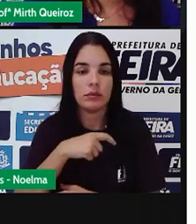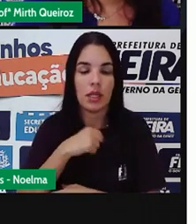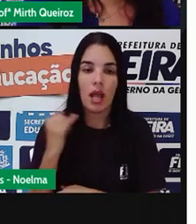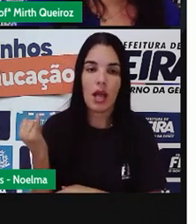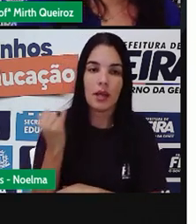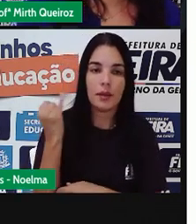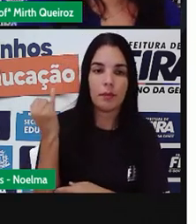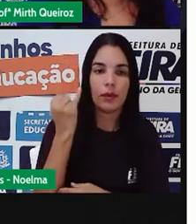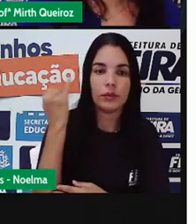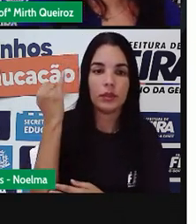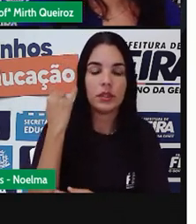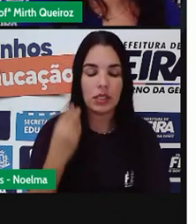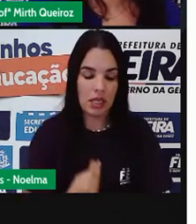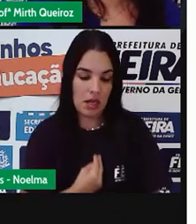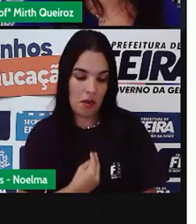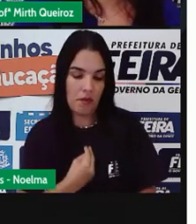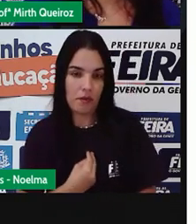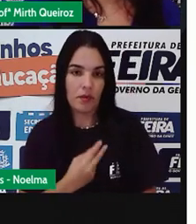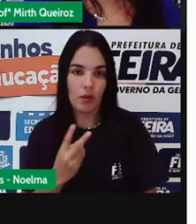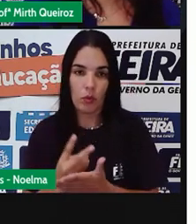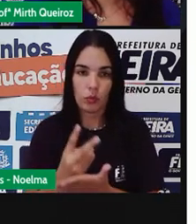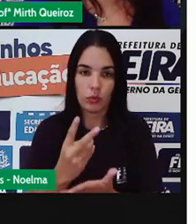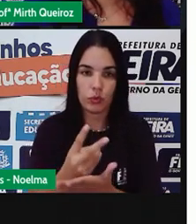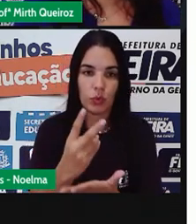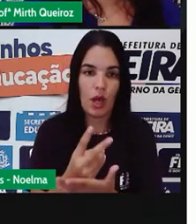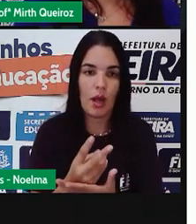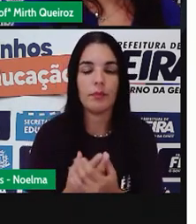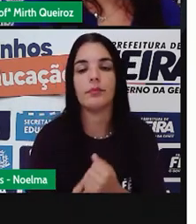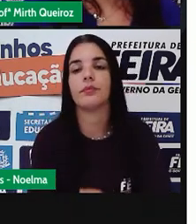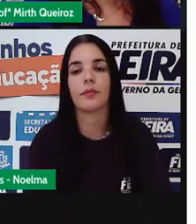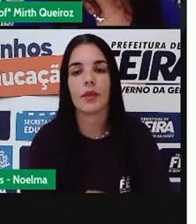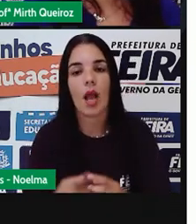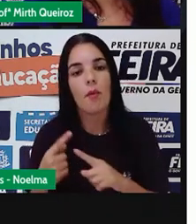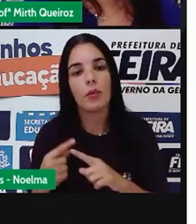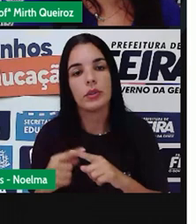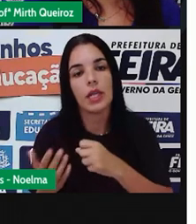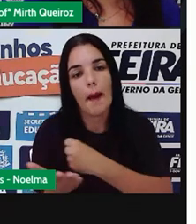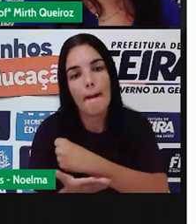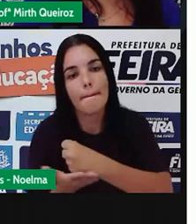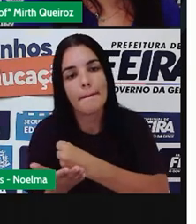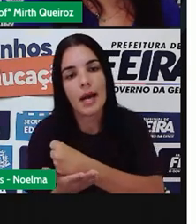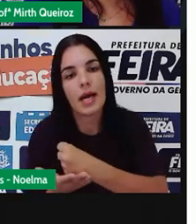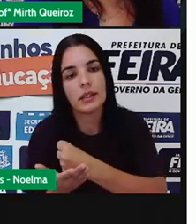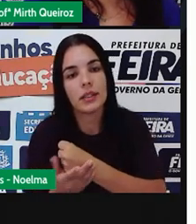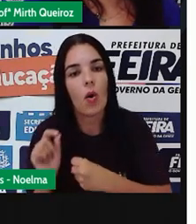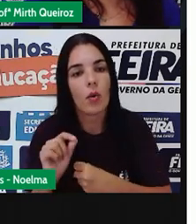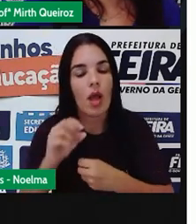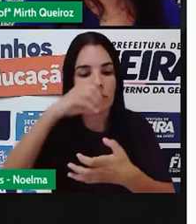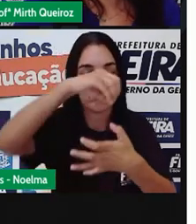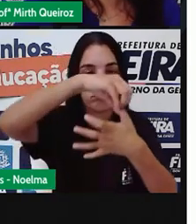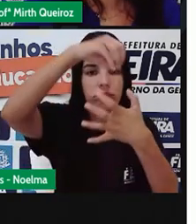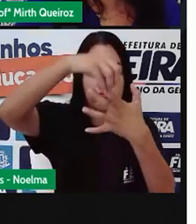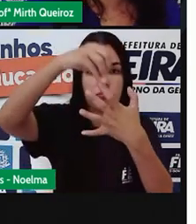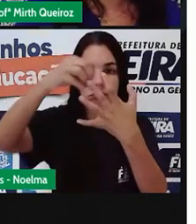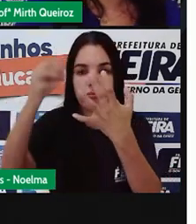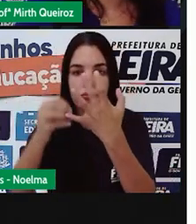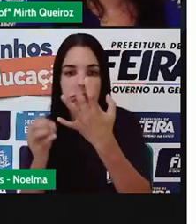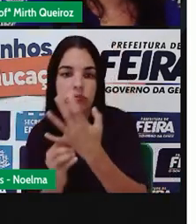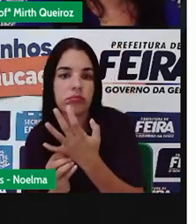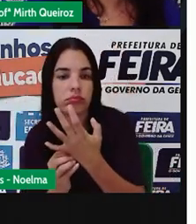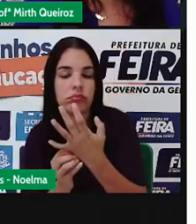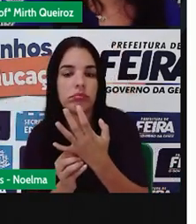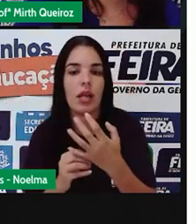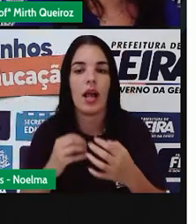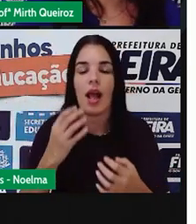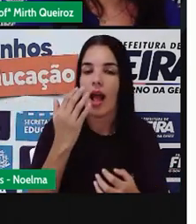ajuda para a manutenção da vida. Uma vez que, dentro da cadeia alimentar, a base da cadeia alimentar vai ser o vegetal,